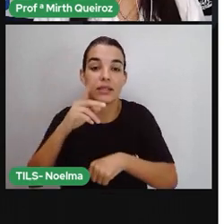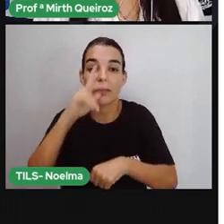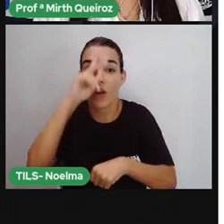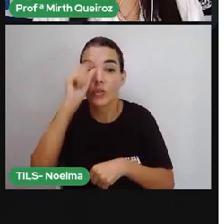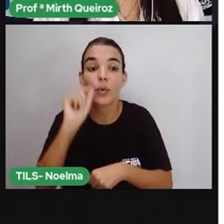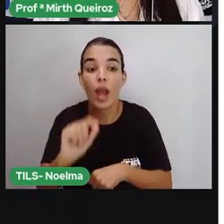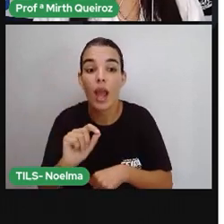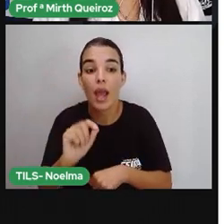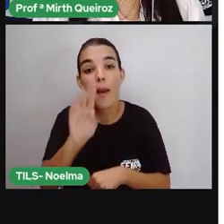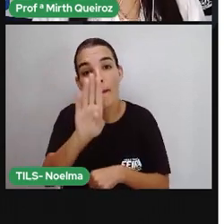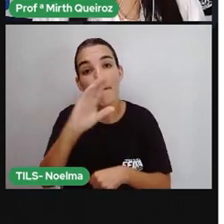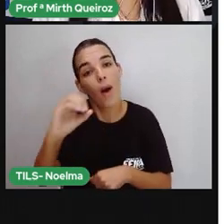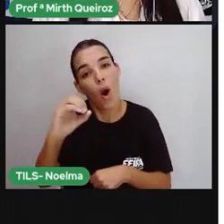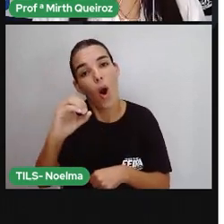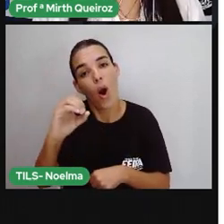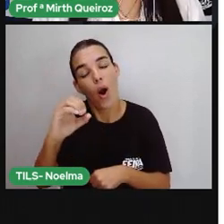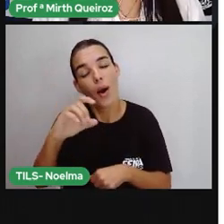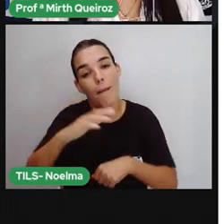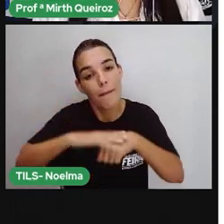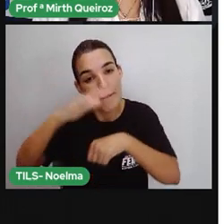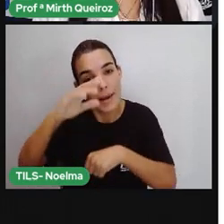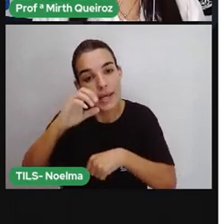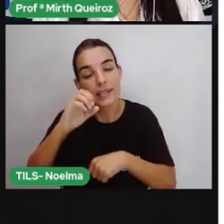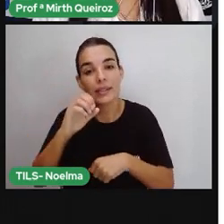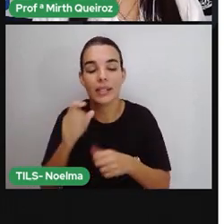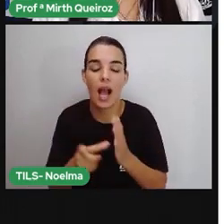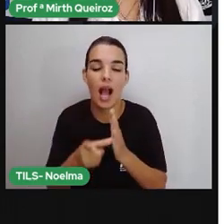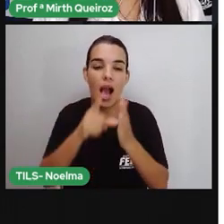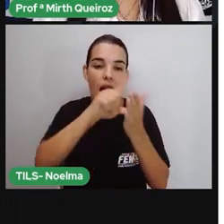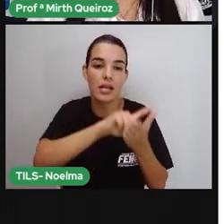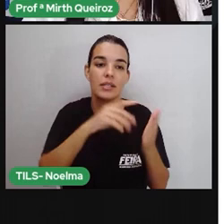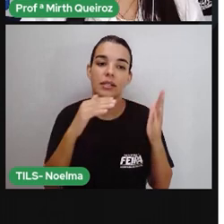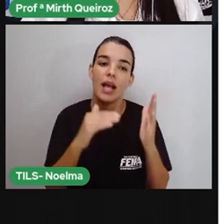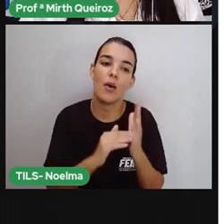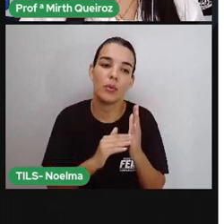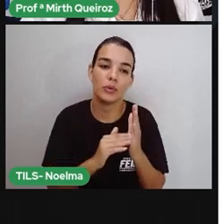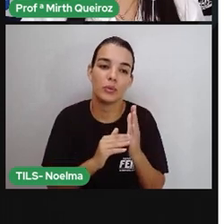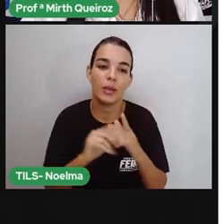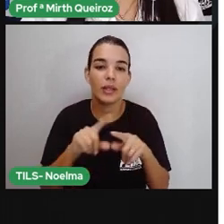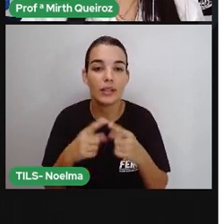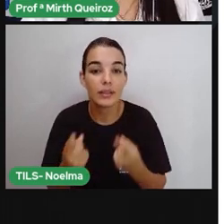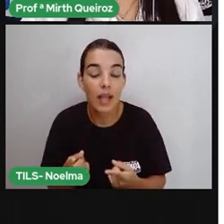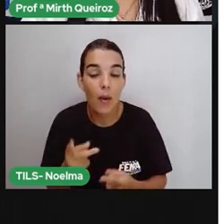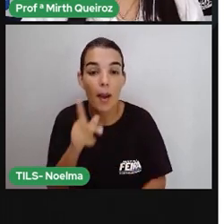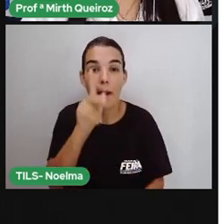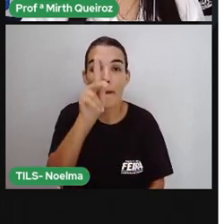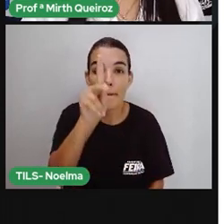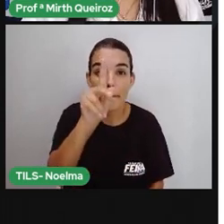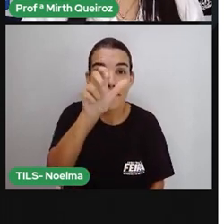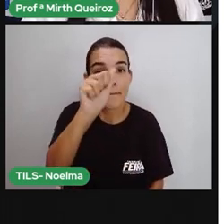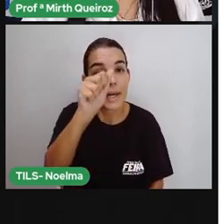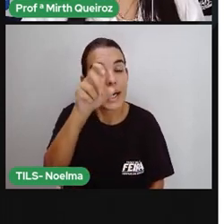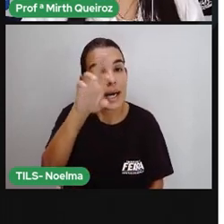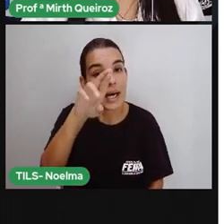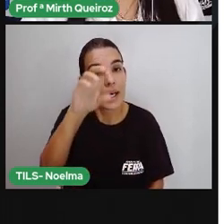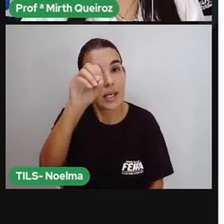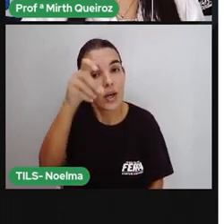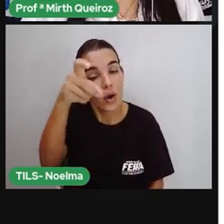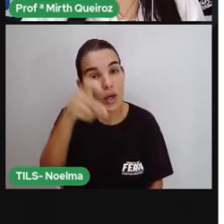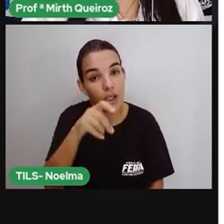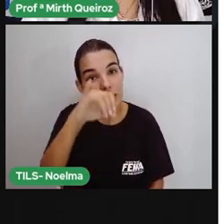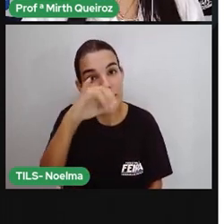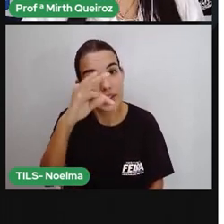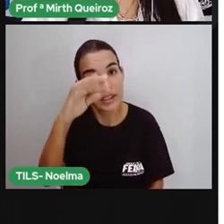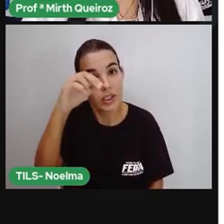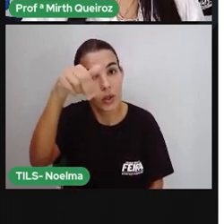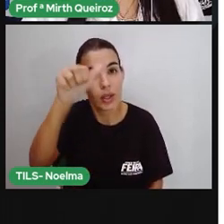mais forte? Bó. Bó é o quê? A penúltima sílaba da palavra. Cebó é a penúltima sílaba da palavra, é uma palavra